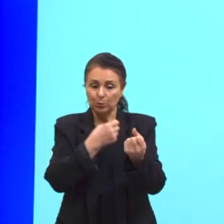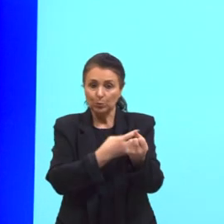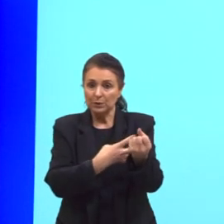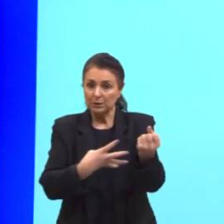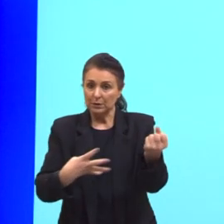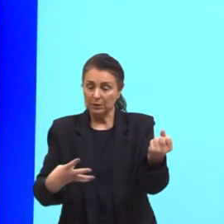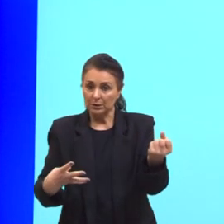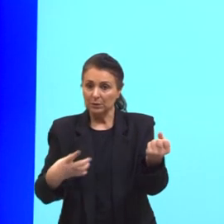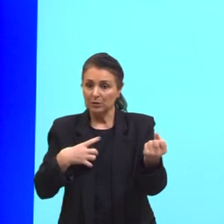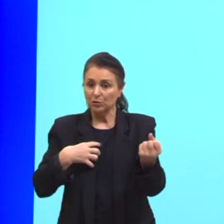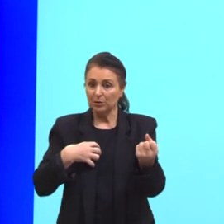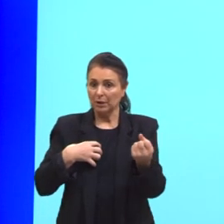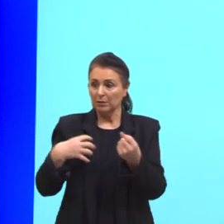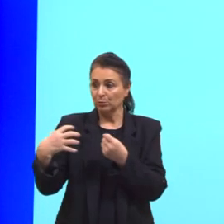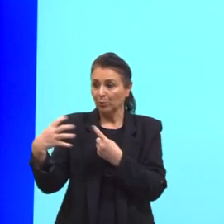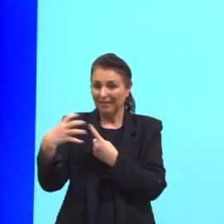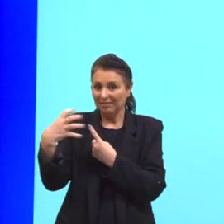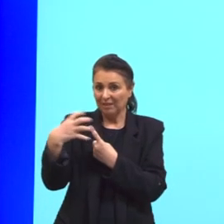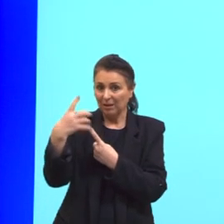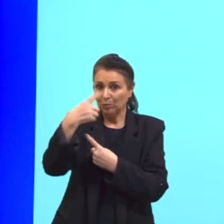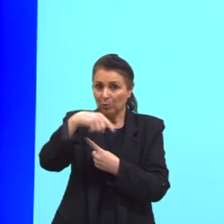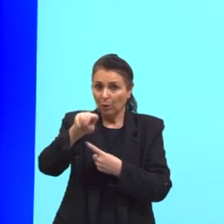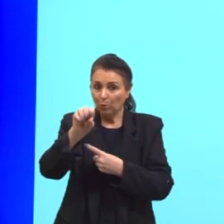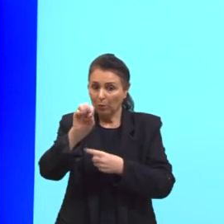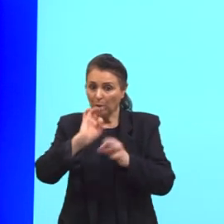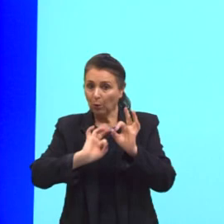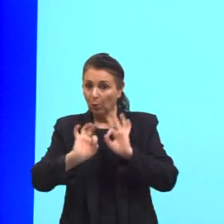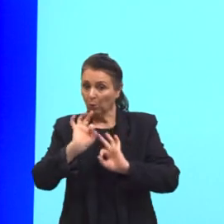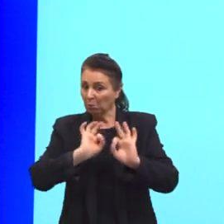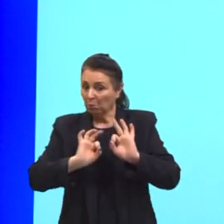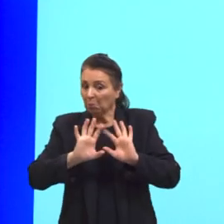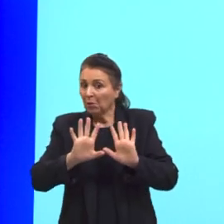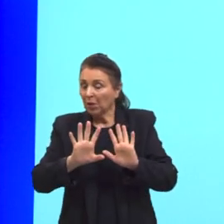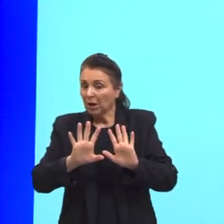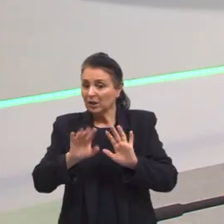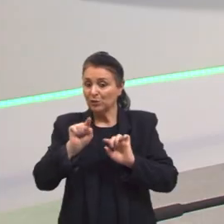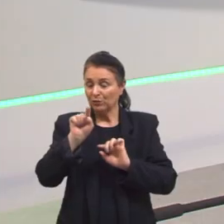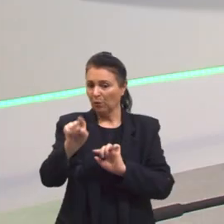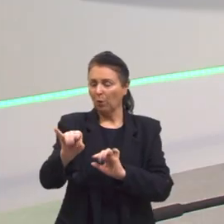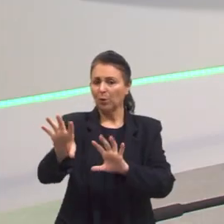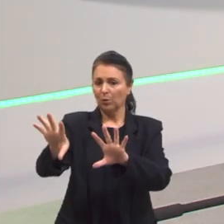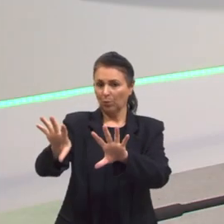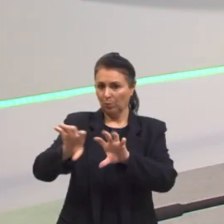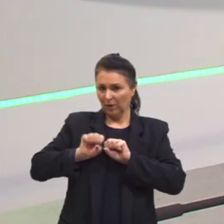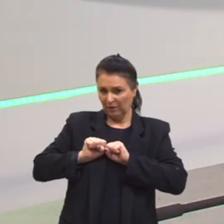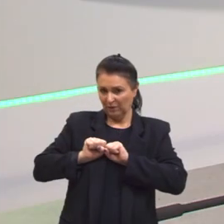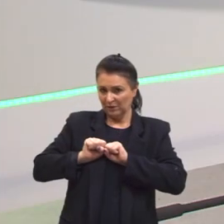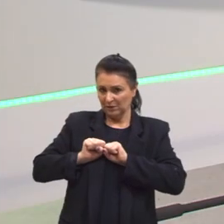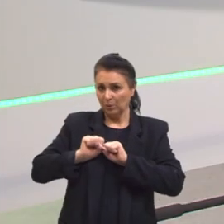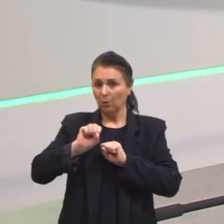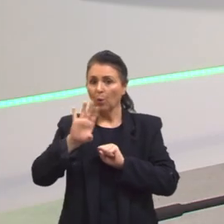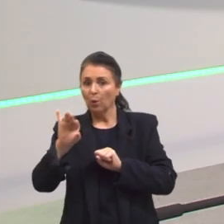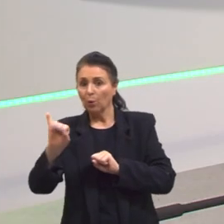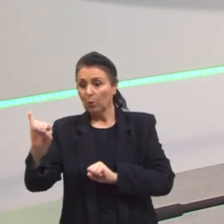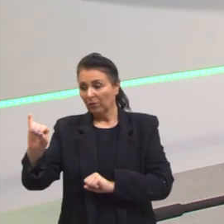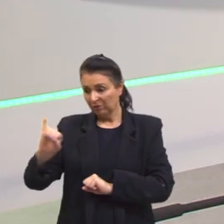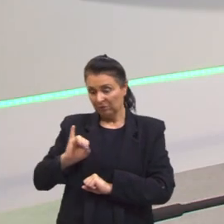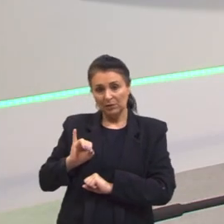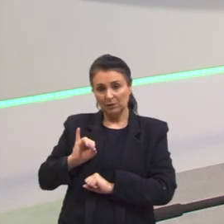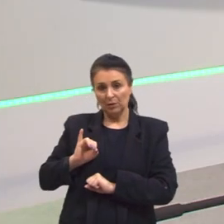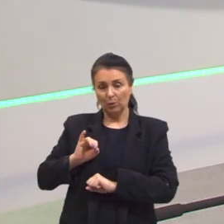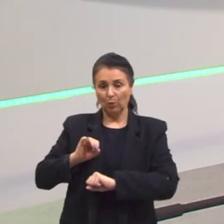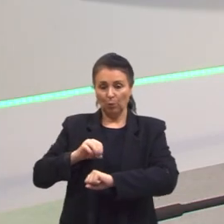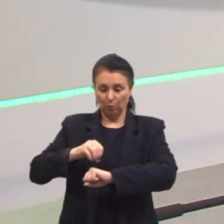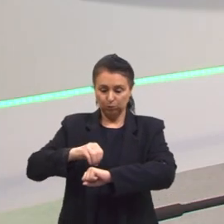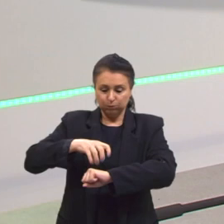atacado por um organismo externo, ou infecção, inflamação, ou alergia, essas